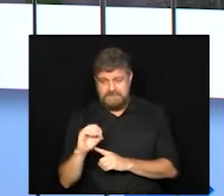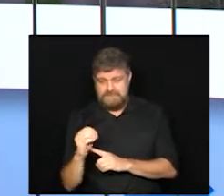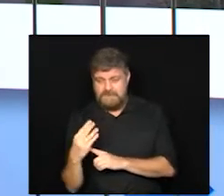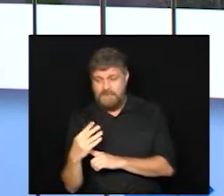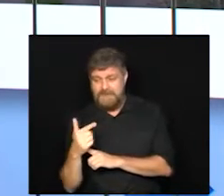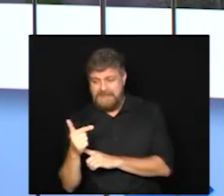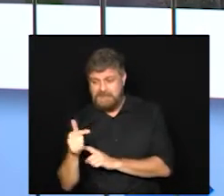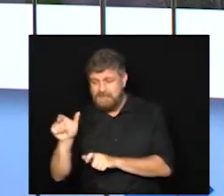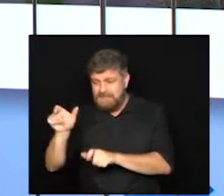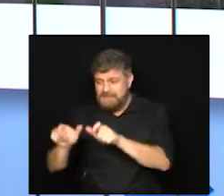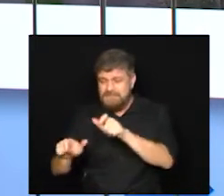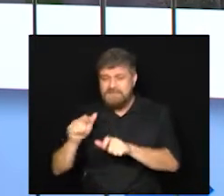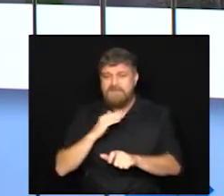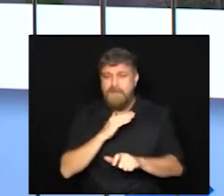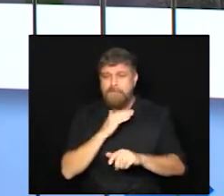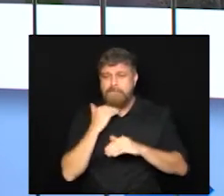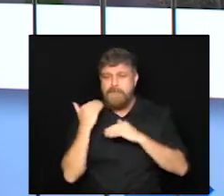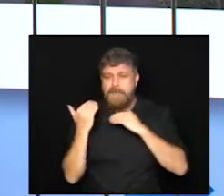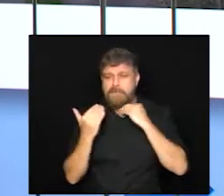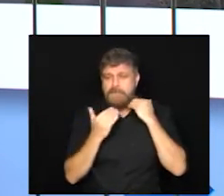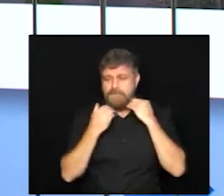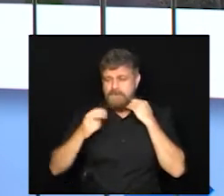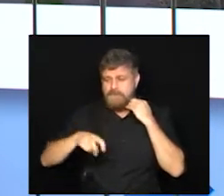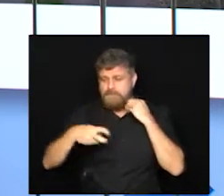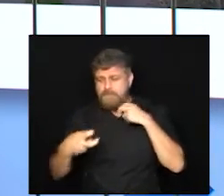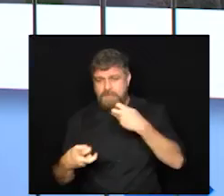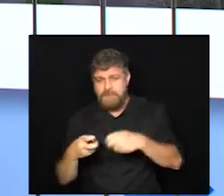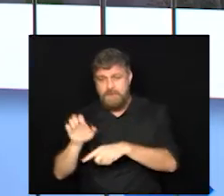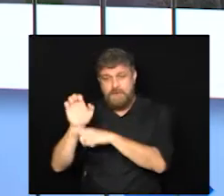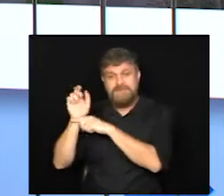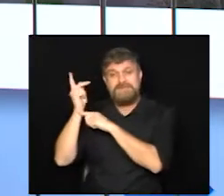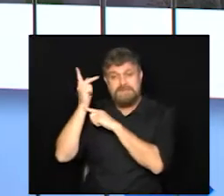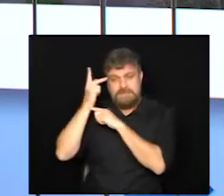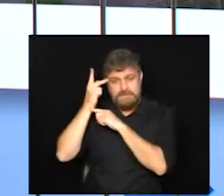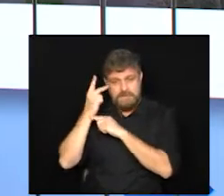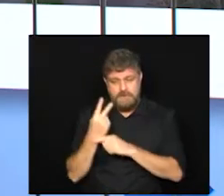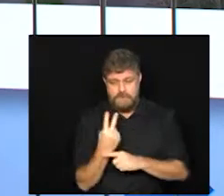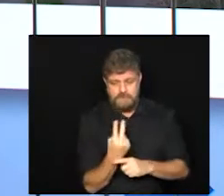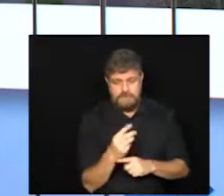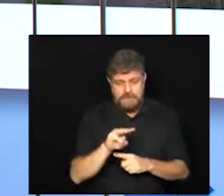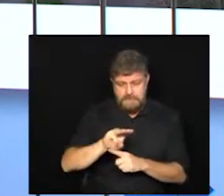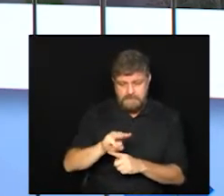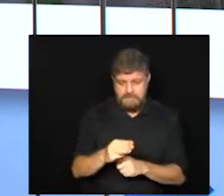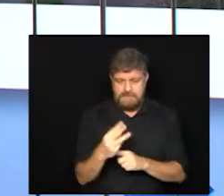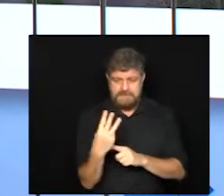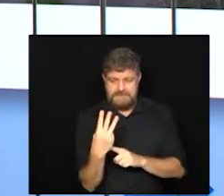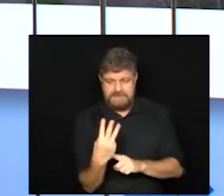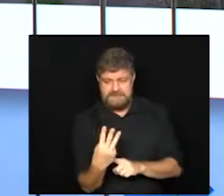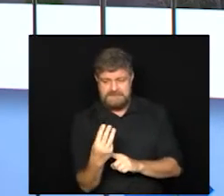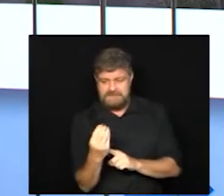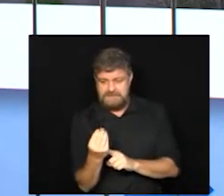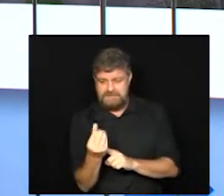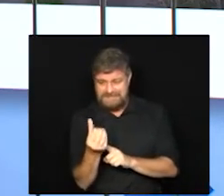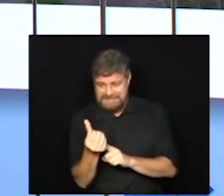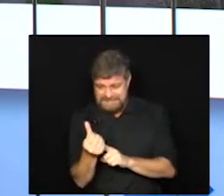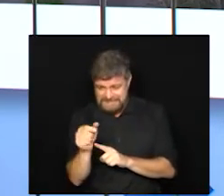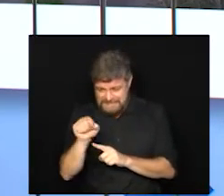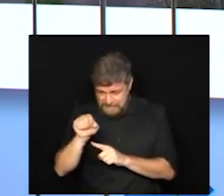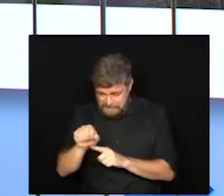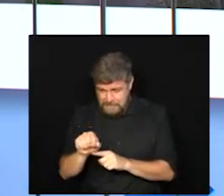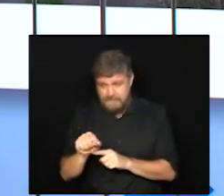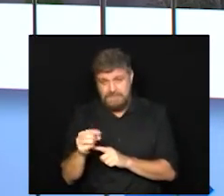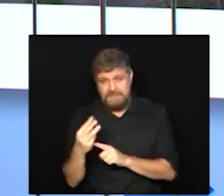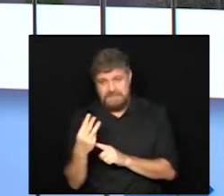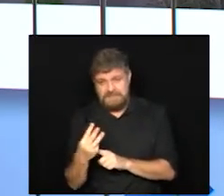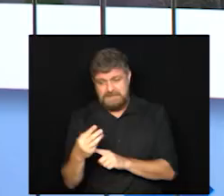mortes devido à doença. No estado de São Paulo, 2.306.326